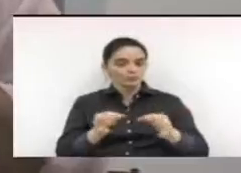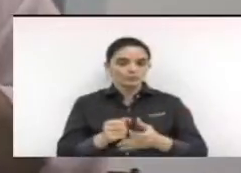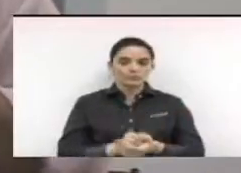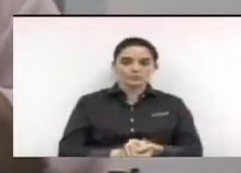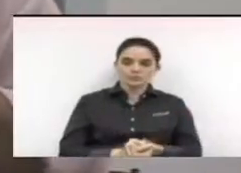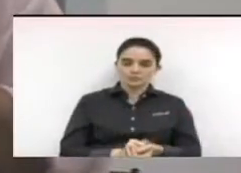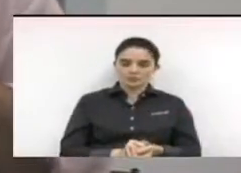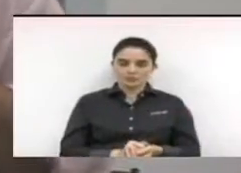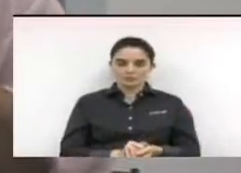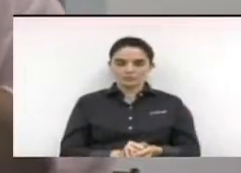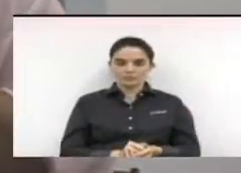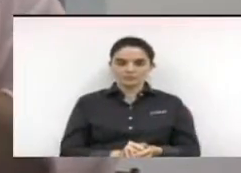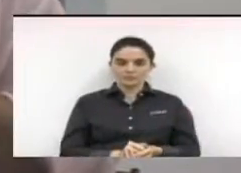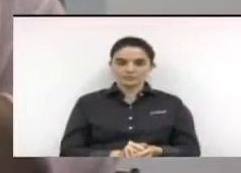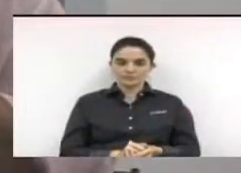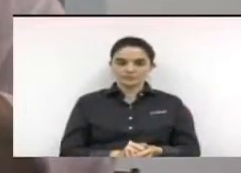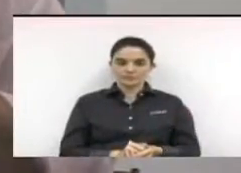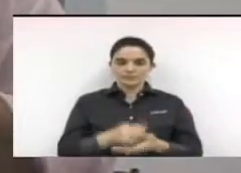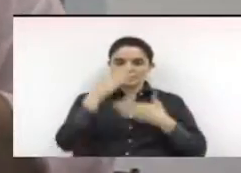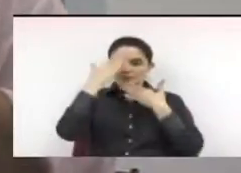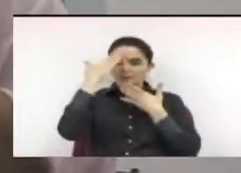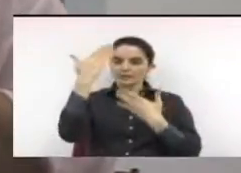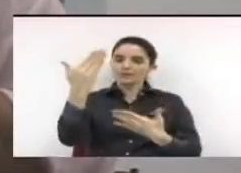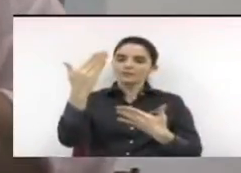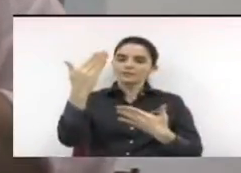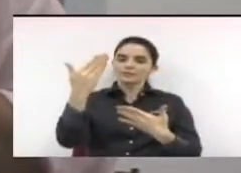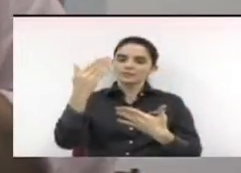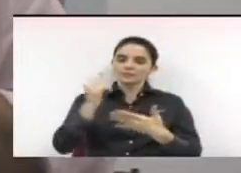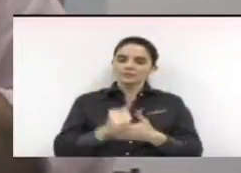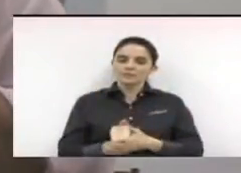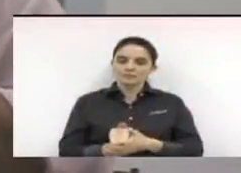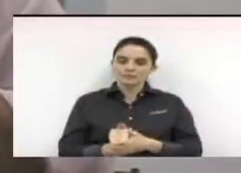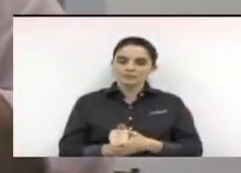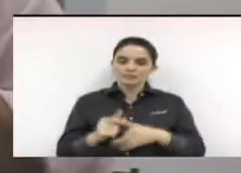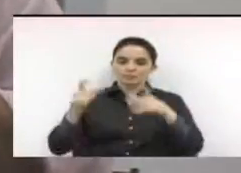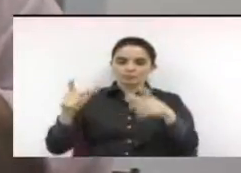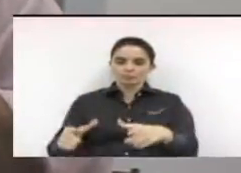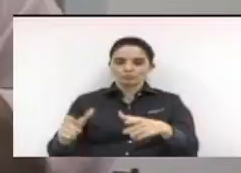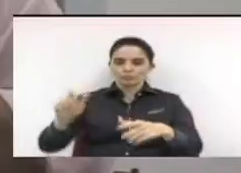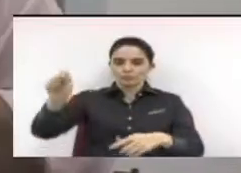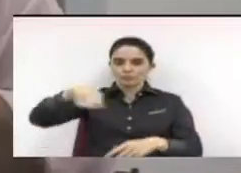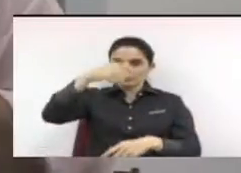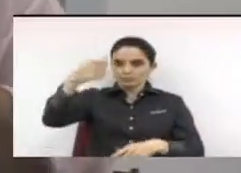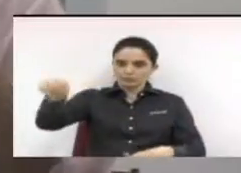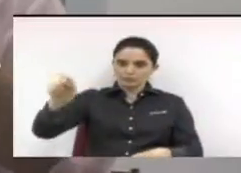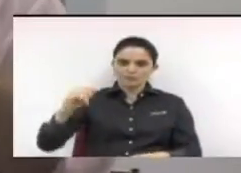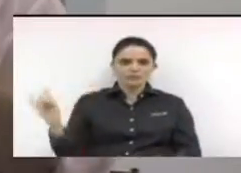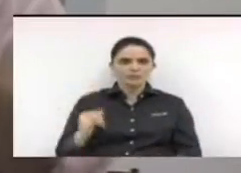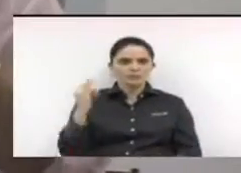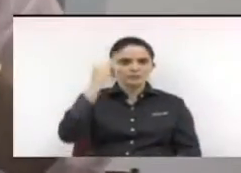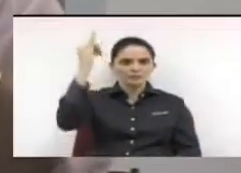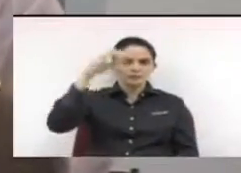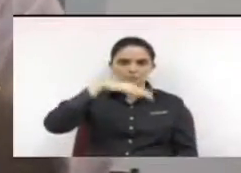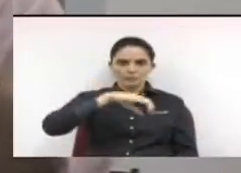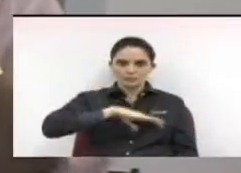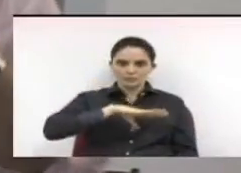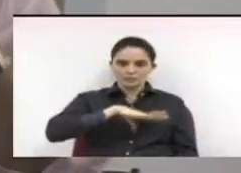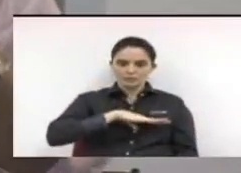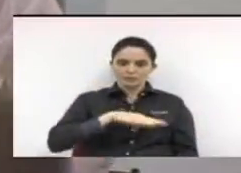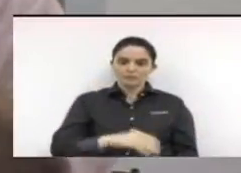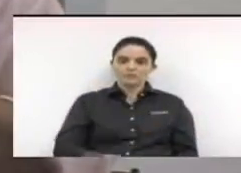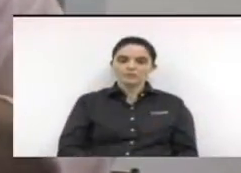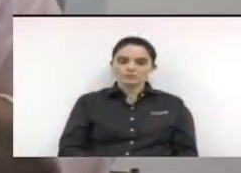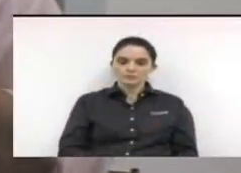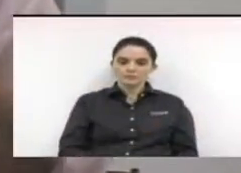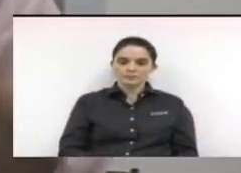em relação a uma gratidão a uma entidade tão importante na nossa cidade assim como